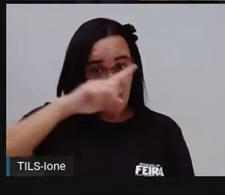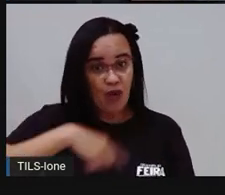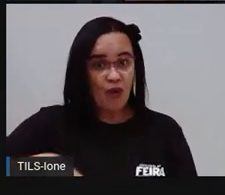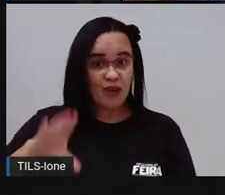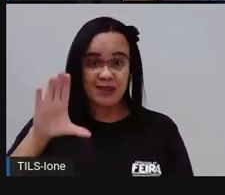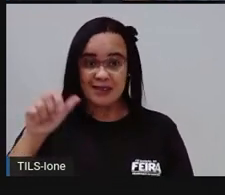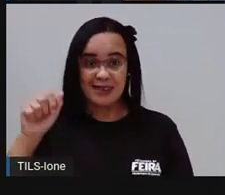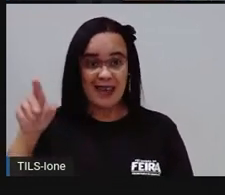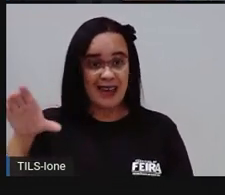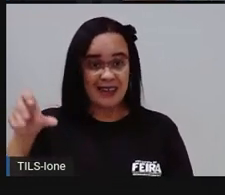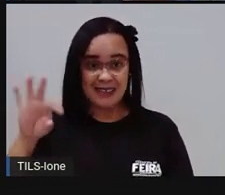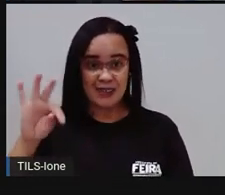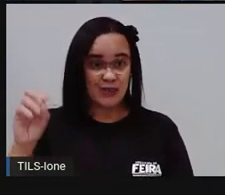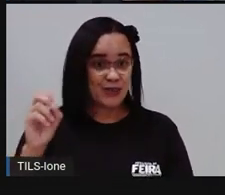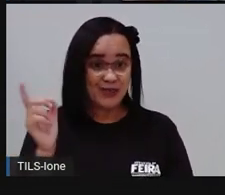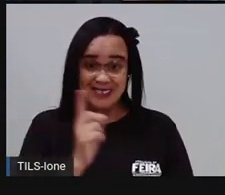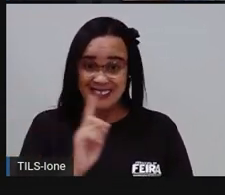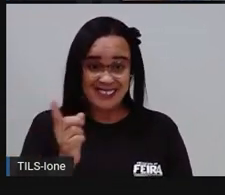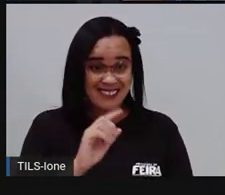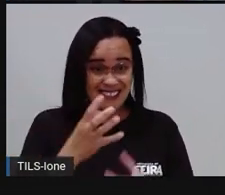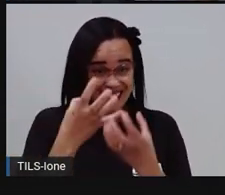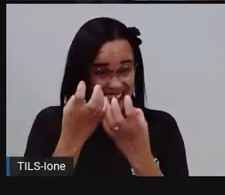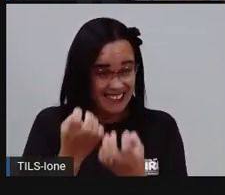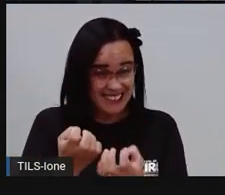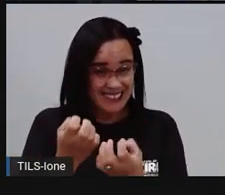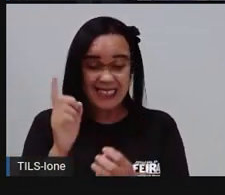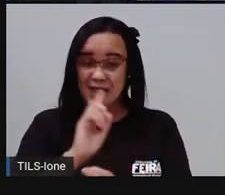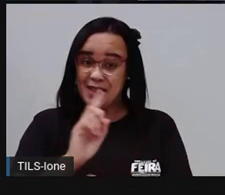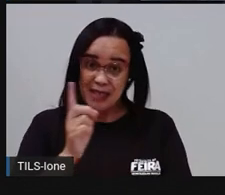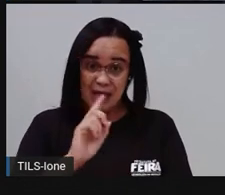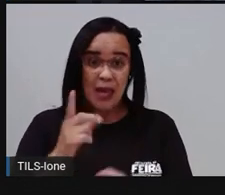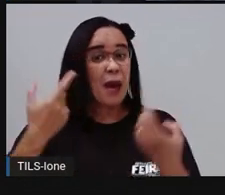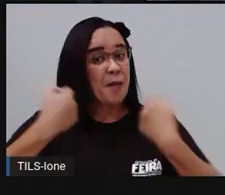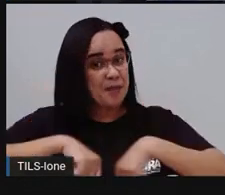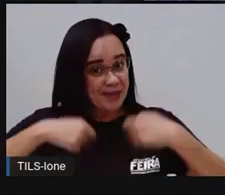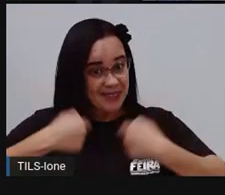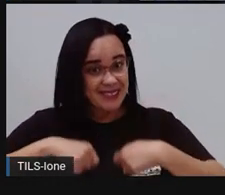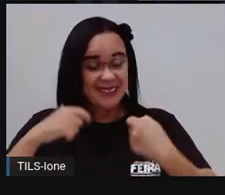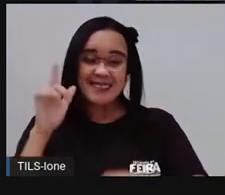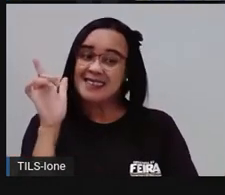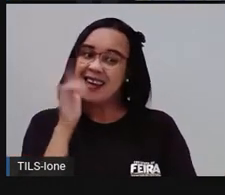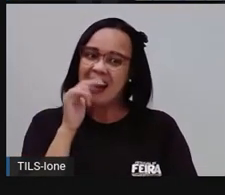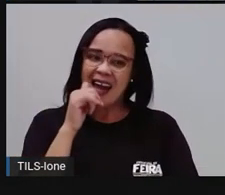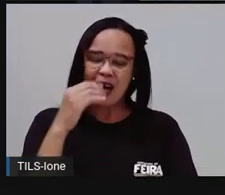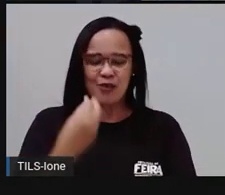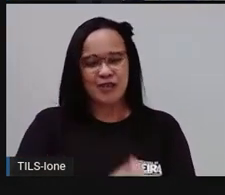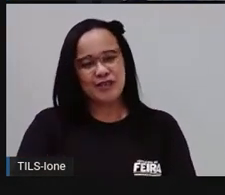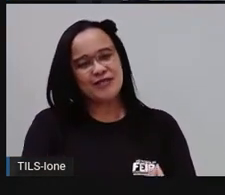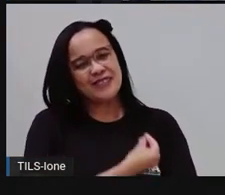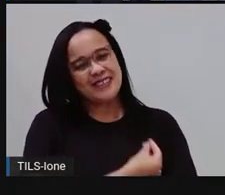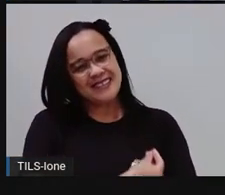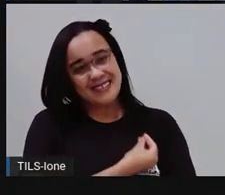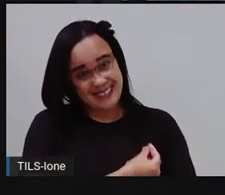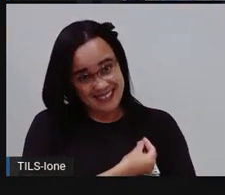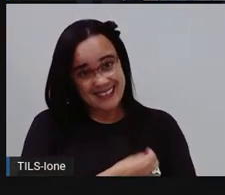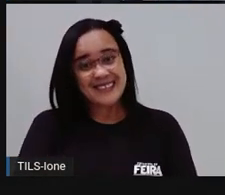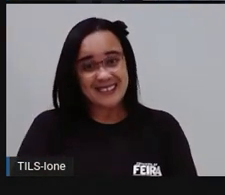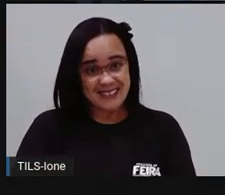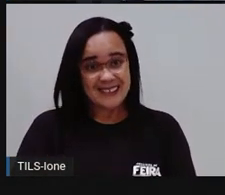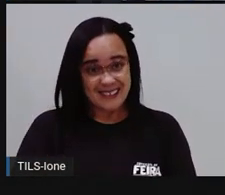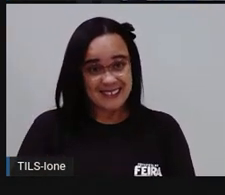né? A gente precisa da água para o nosso, para a nossa sobrevivência, né? E aí também, ó, a